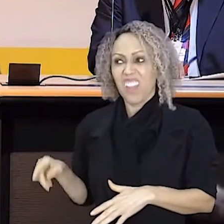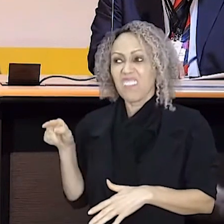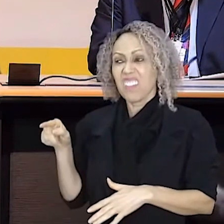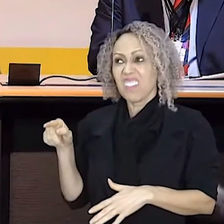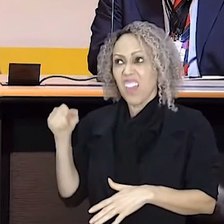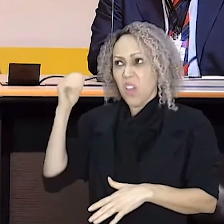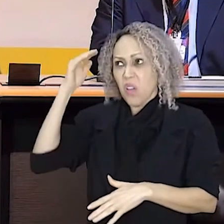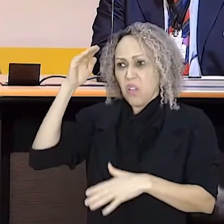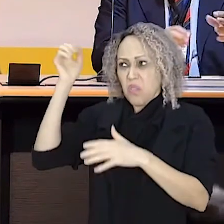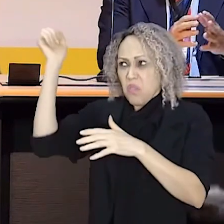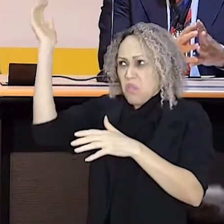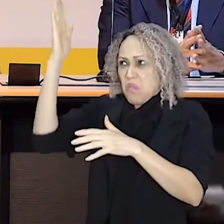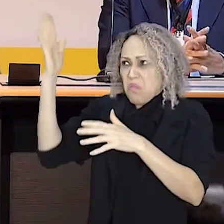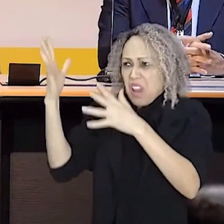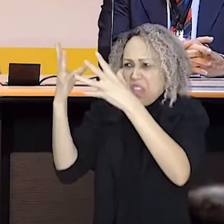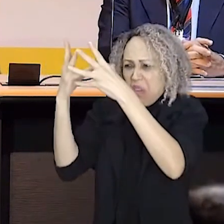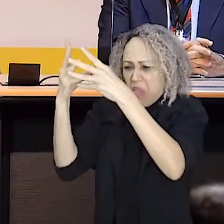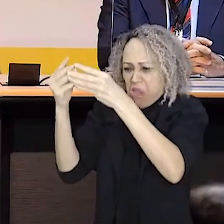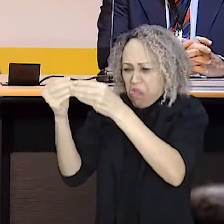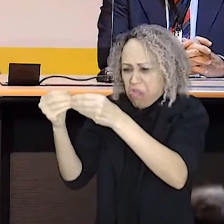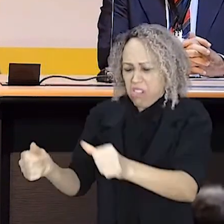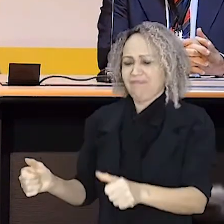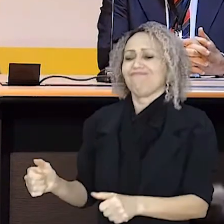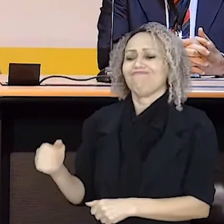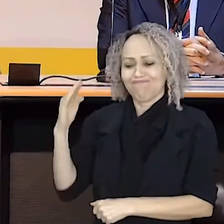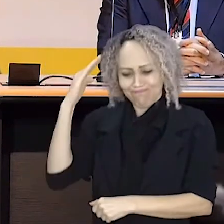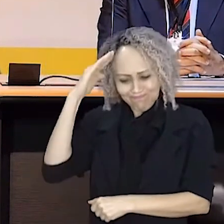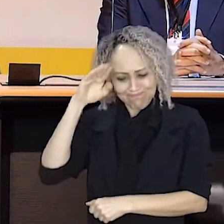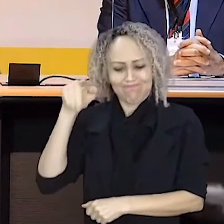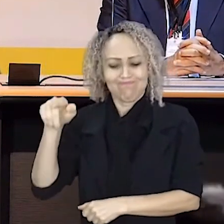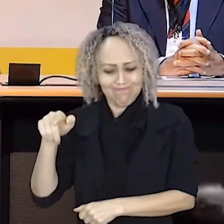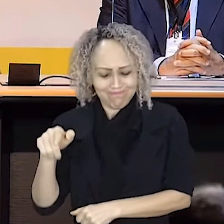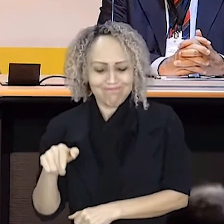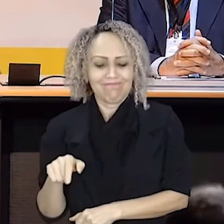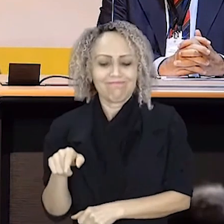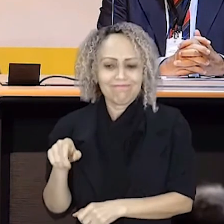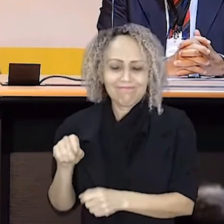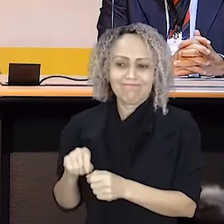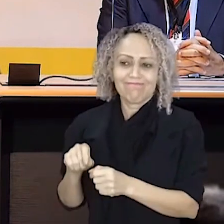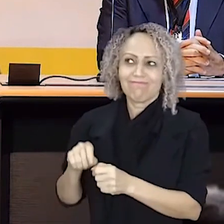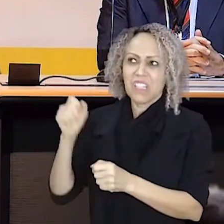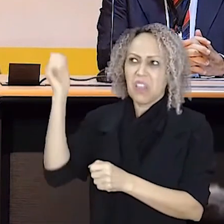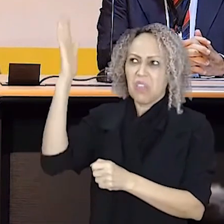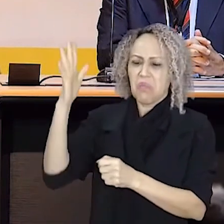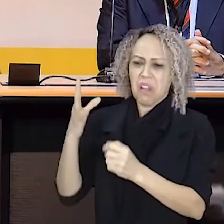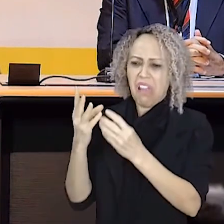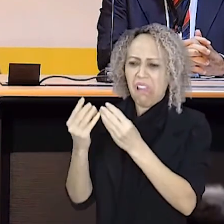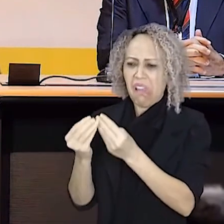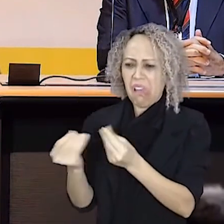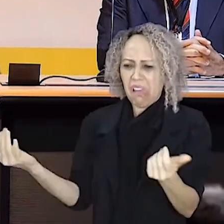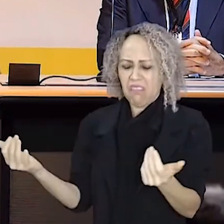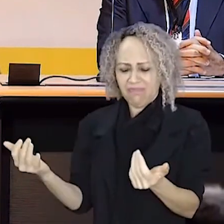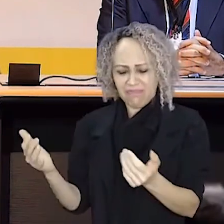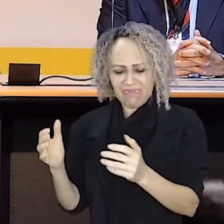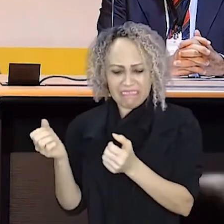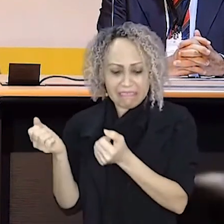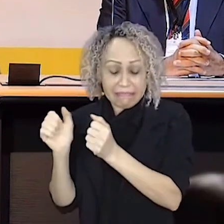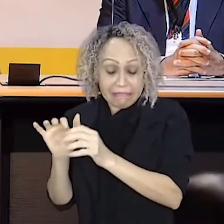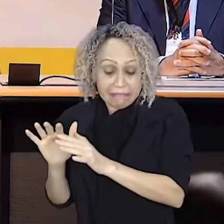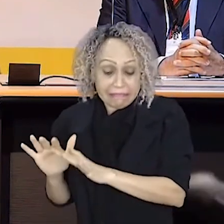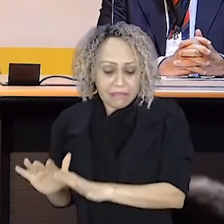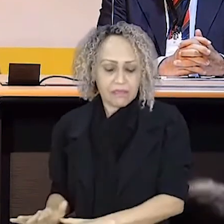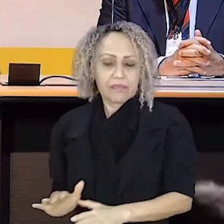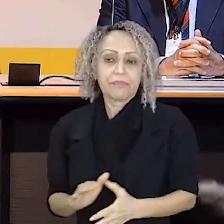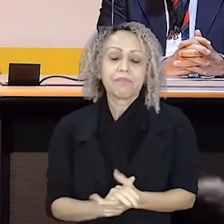O que nós estamos vendo é que serviços essenciais ou já estão paralisados ou correm grande risco de